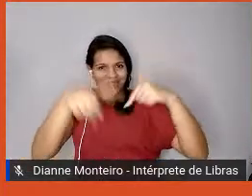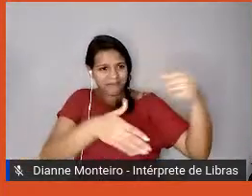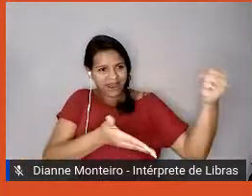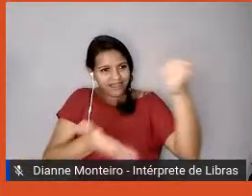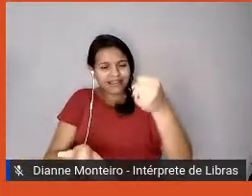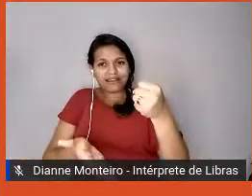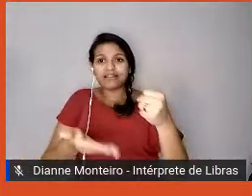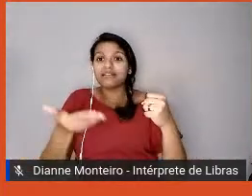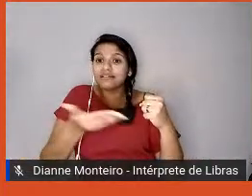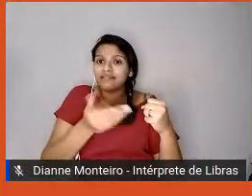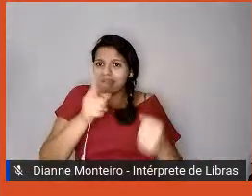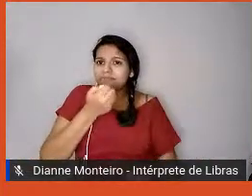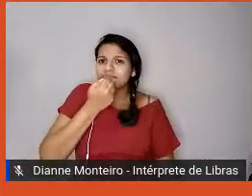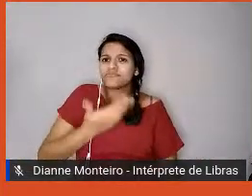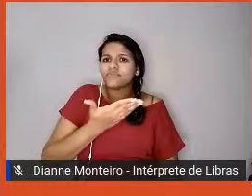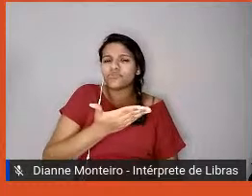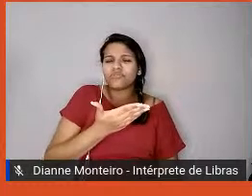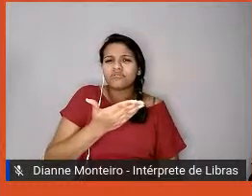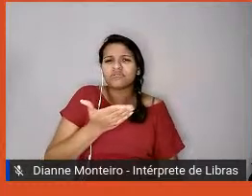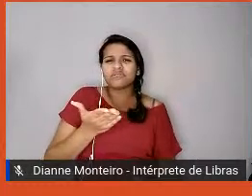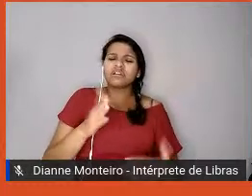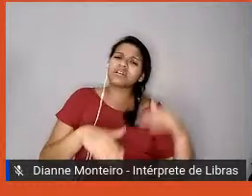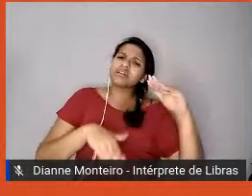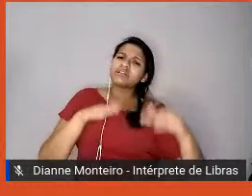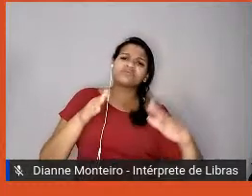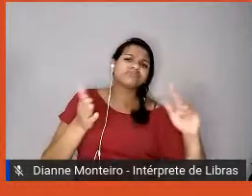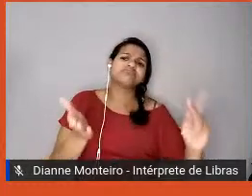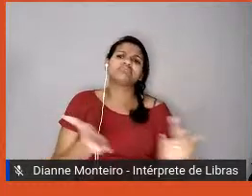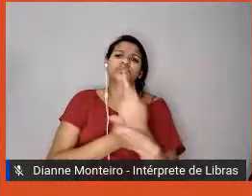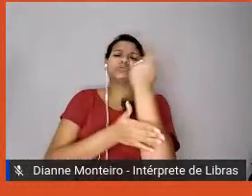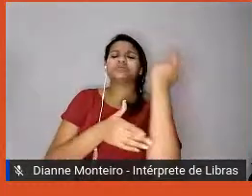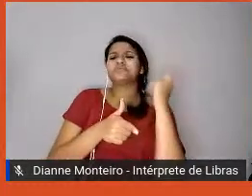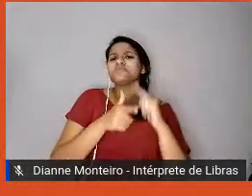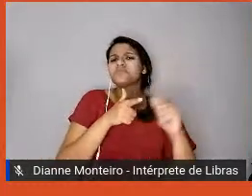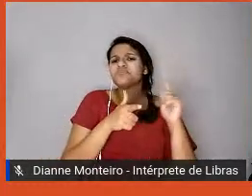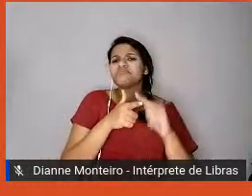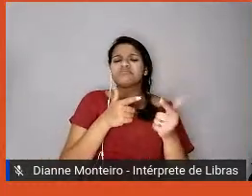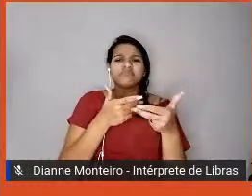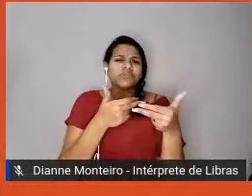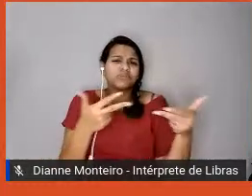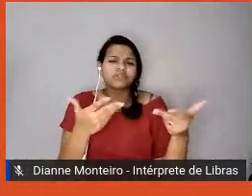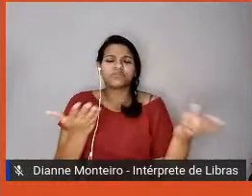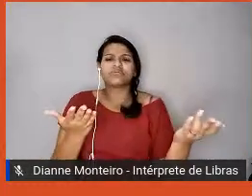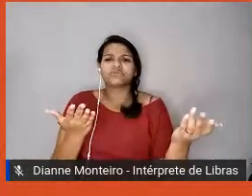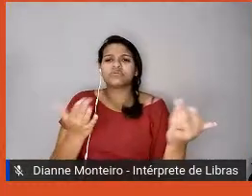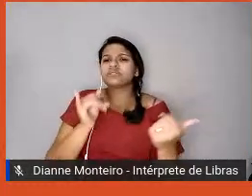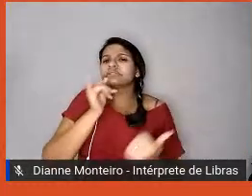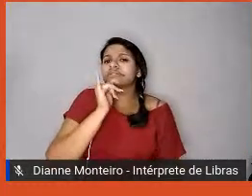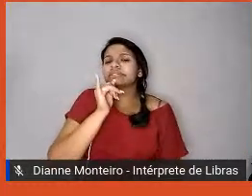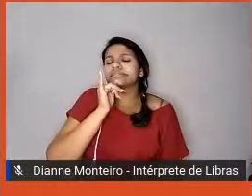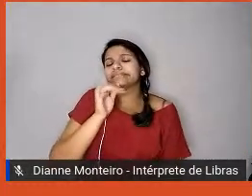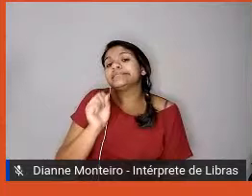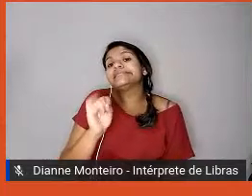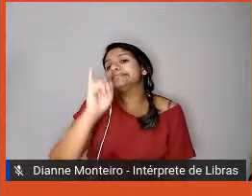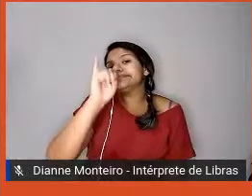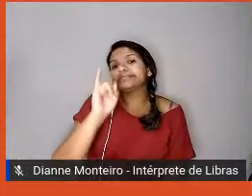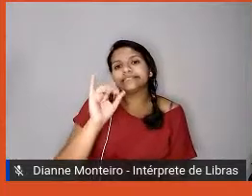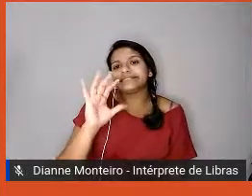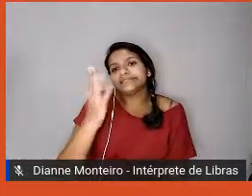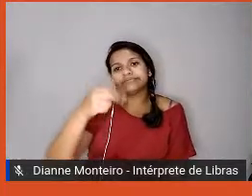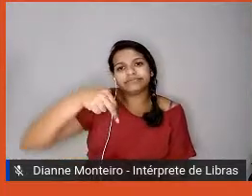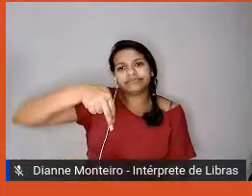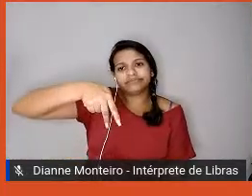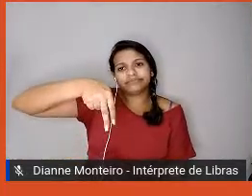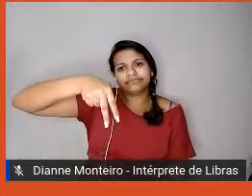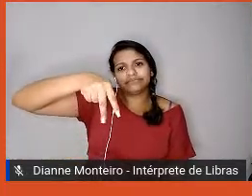recupera bem também de um tratamento físico, um braço quebrado, por exemplo, e depois ele percebe o quanto a empresa foi humana e